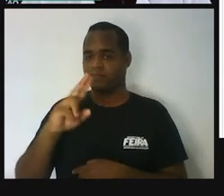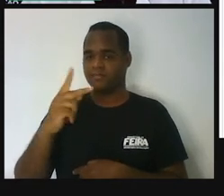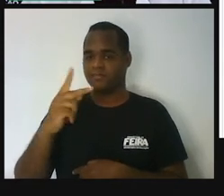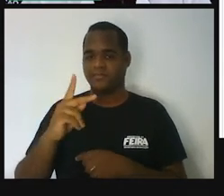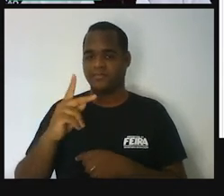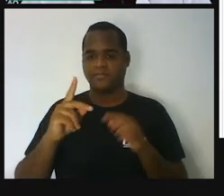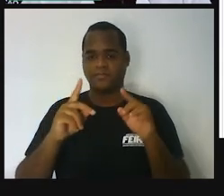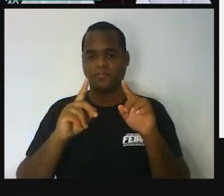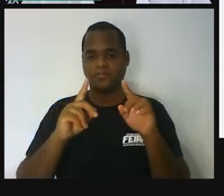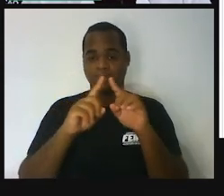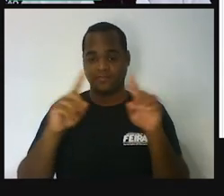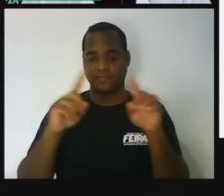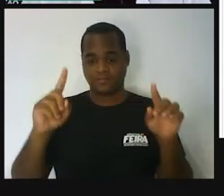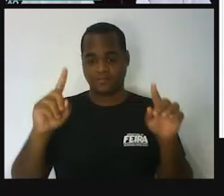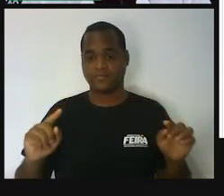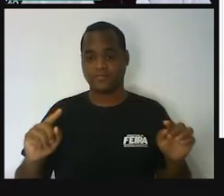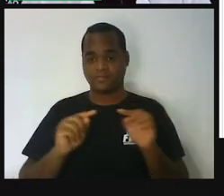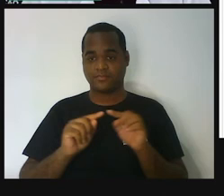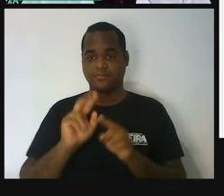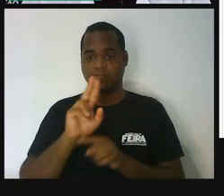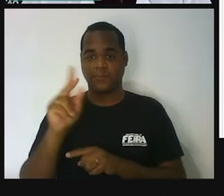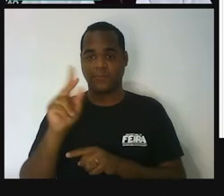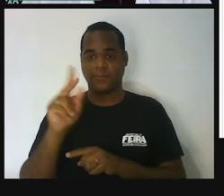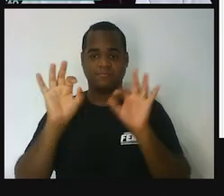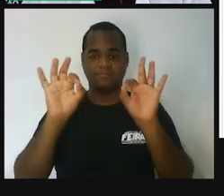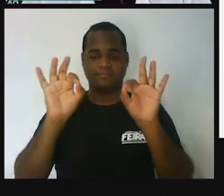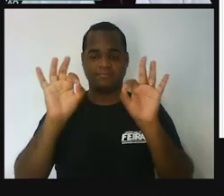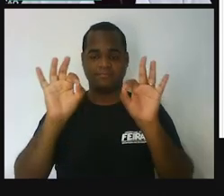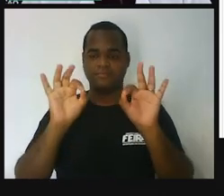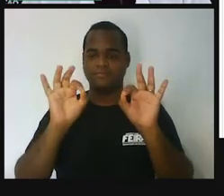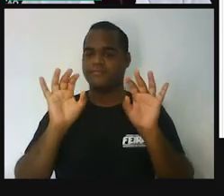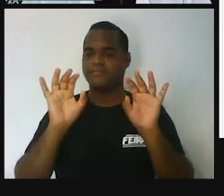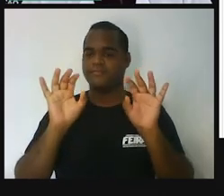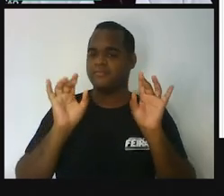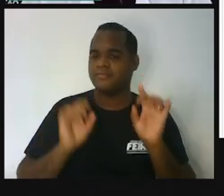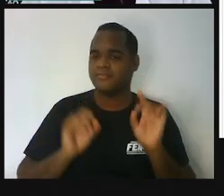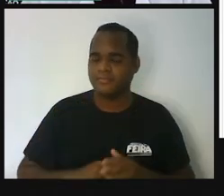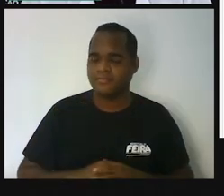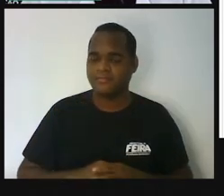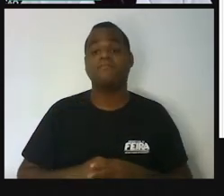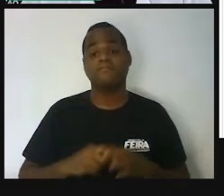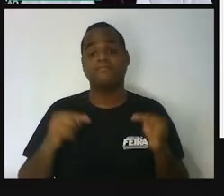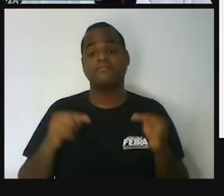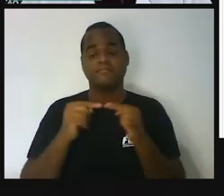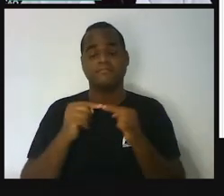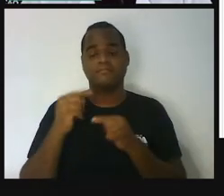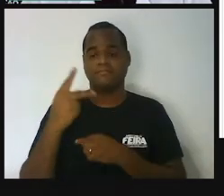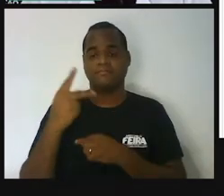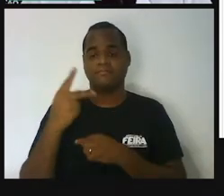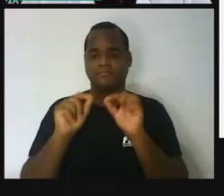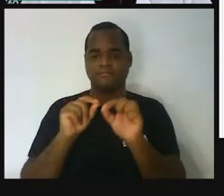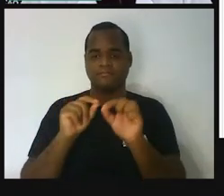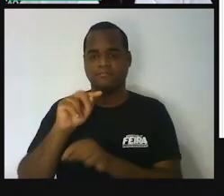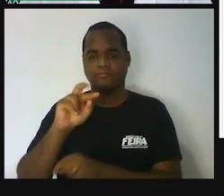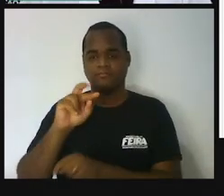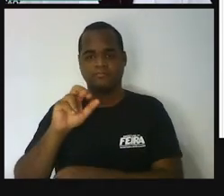quadrado é um quadrilátero que recebe um nome especial. Esse aqui é o trapézio.